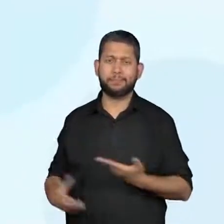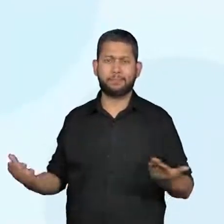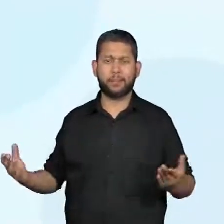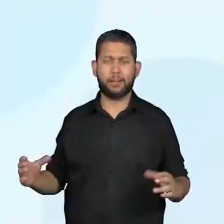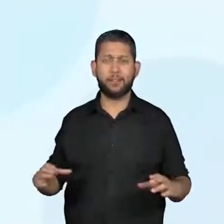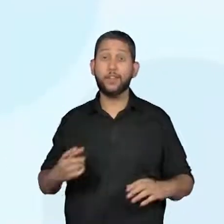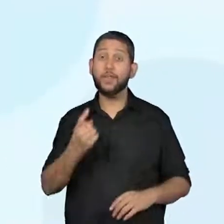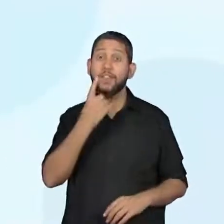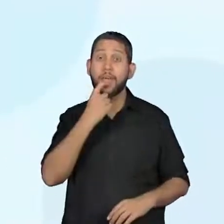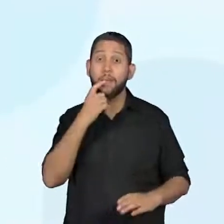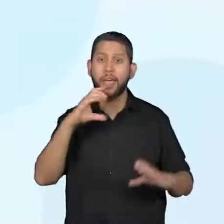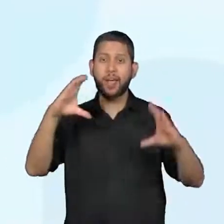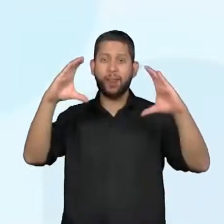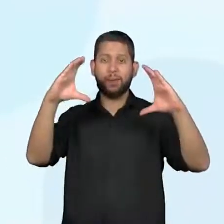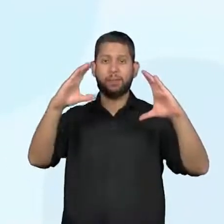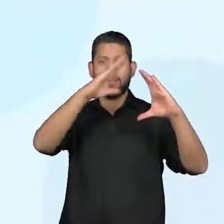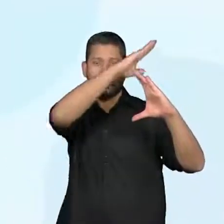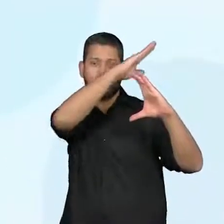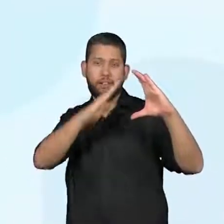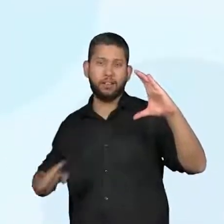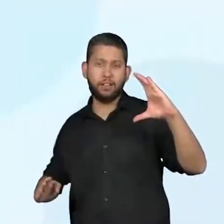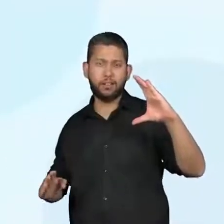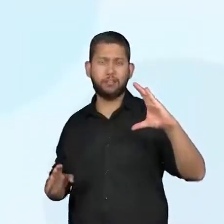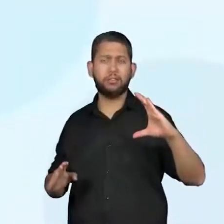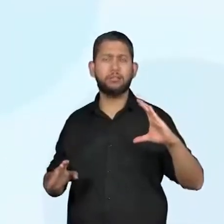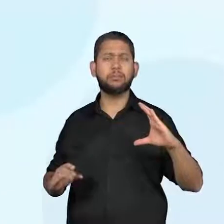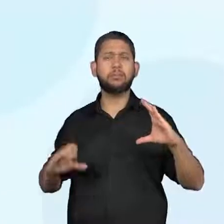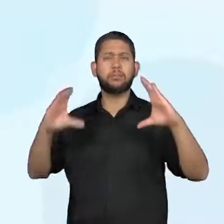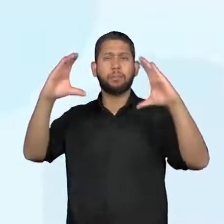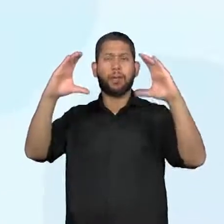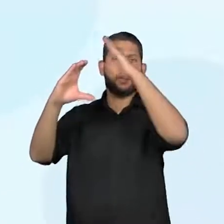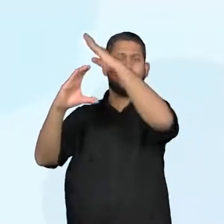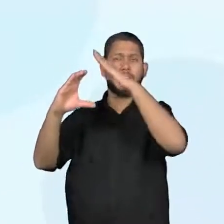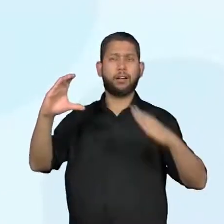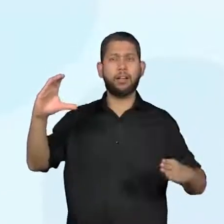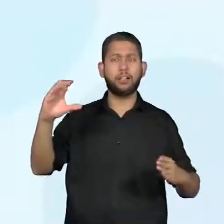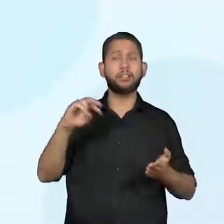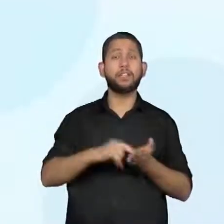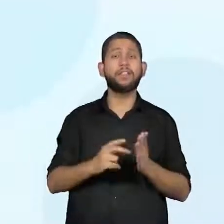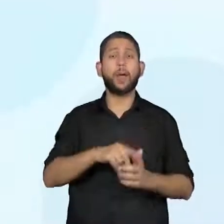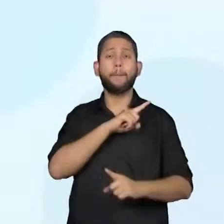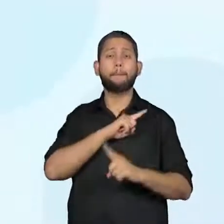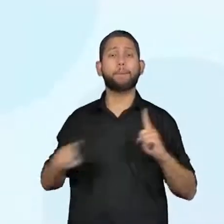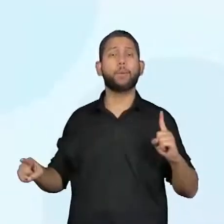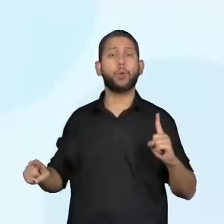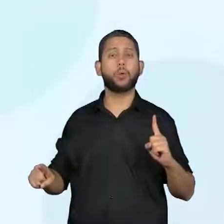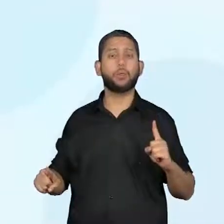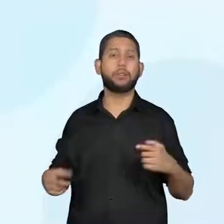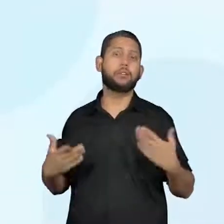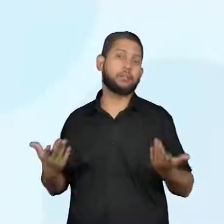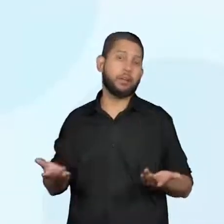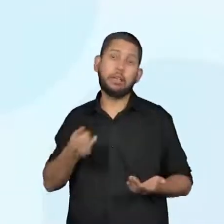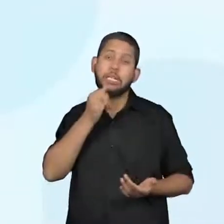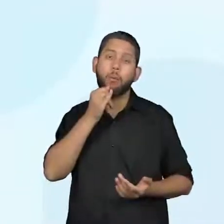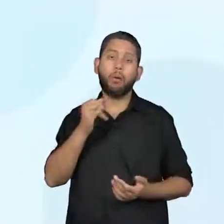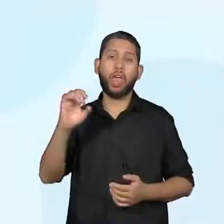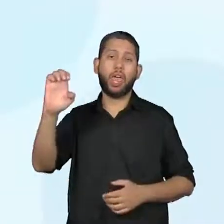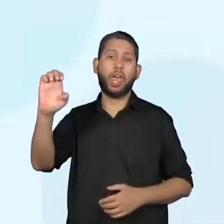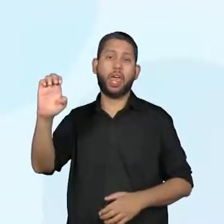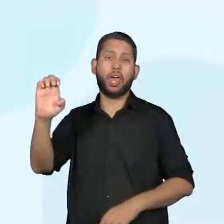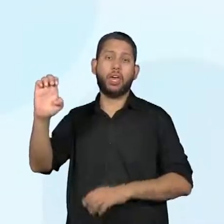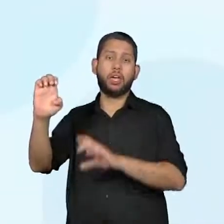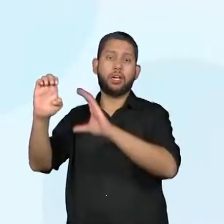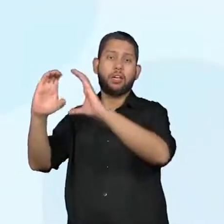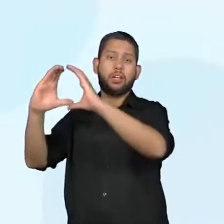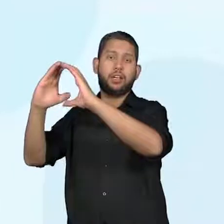círculo e com essa barra aí seria de proibido? Como as placas de trânsito, proibido estacionar,